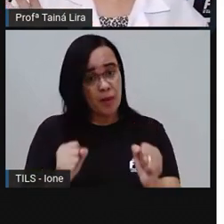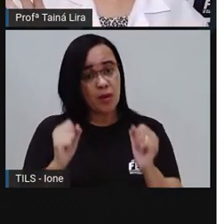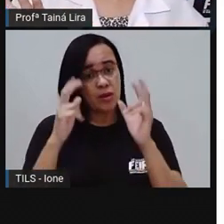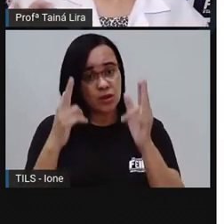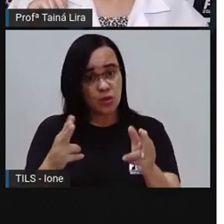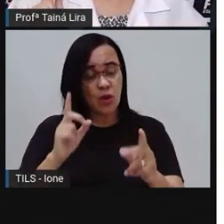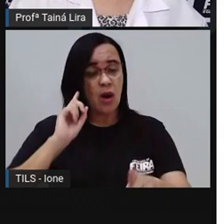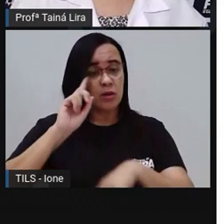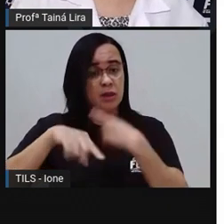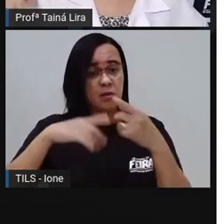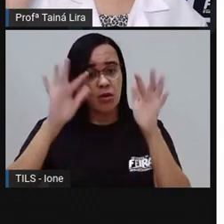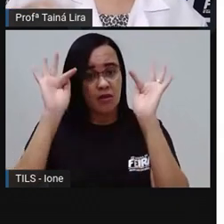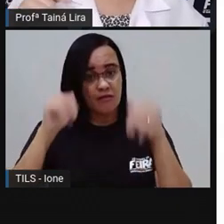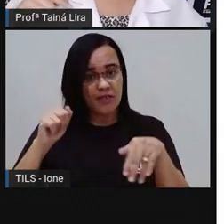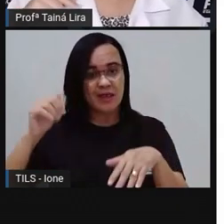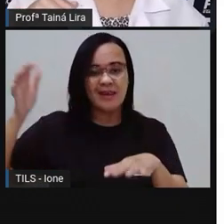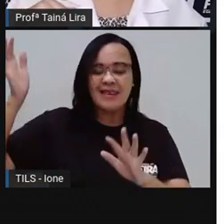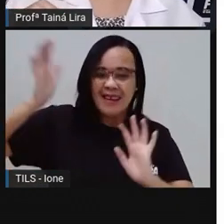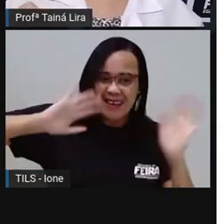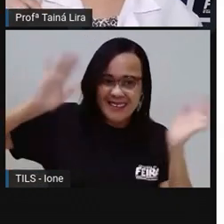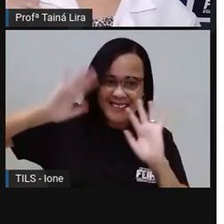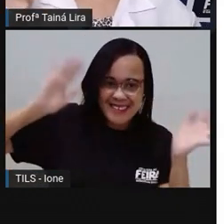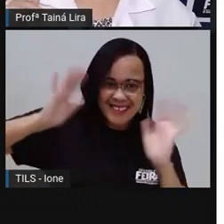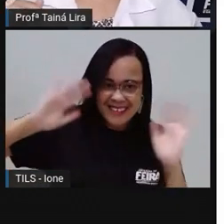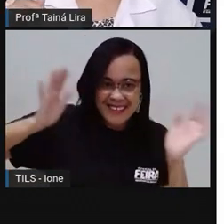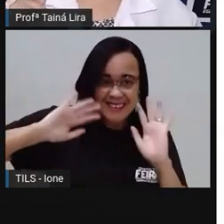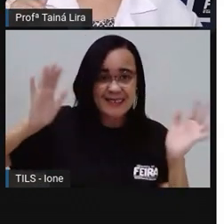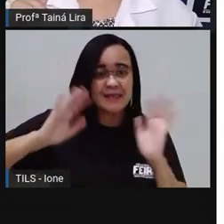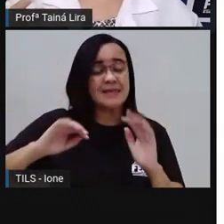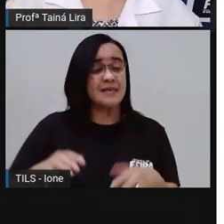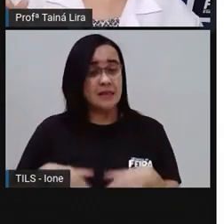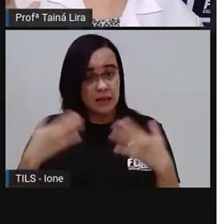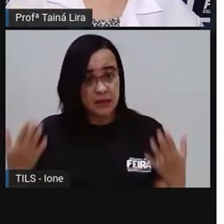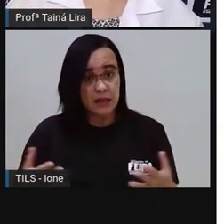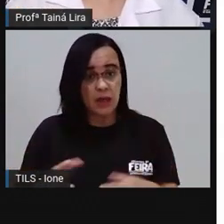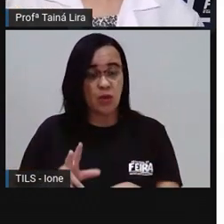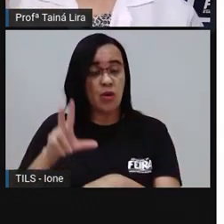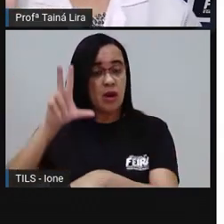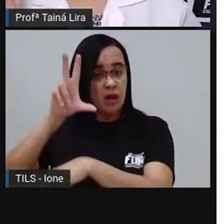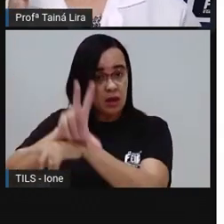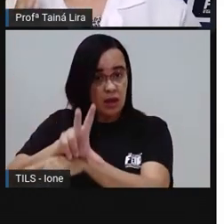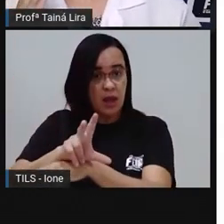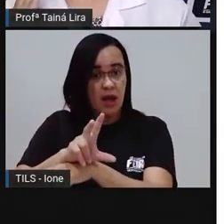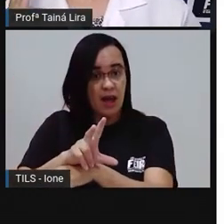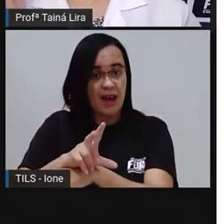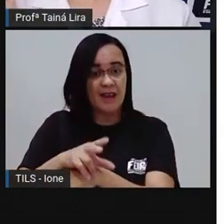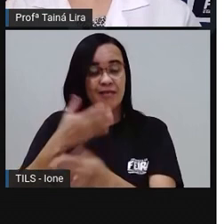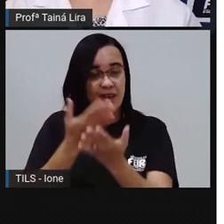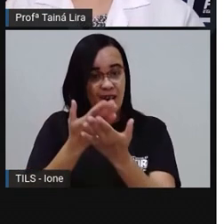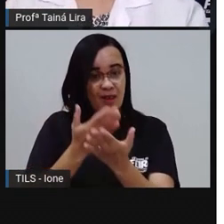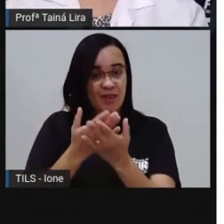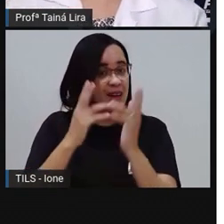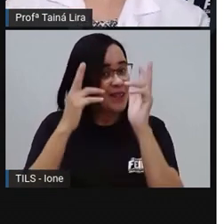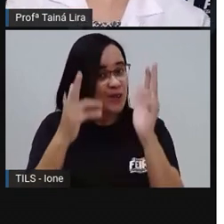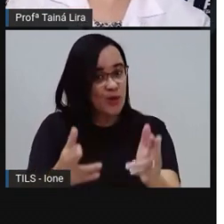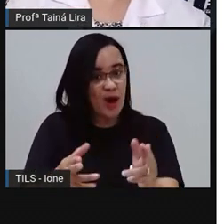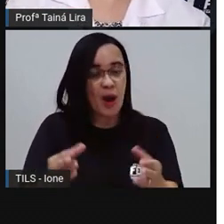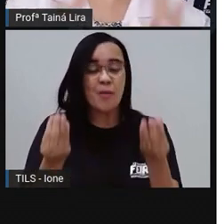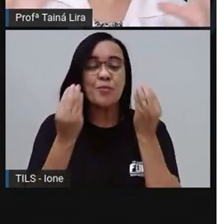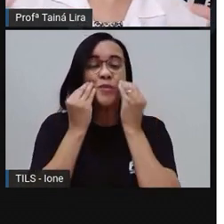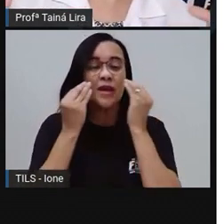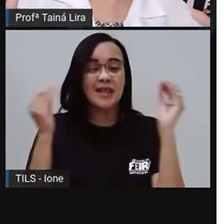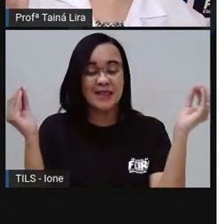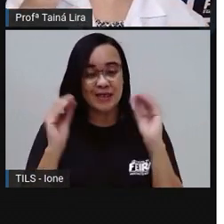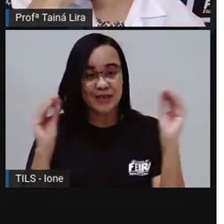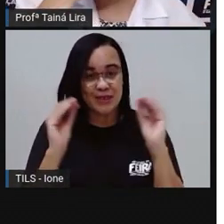despedir Tá bom? Já viram como eu faço Aqui quando eu gravo A aula para vocês Então ó Beijo segundo ano Espero que tenha sido Um momento